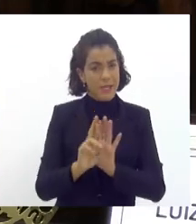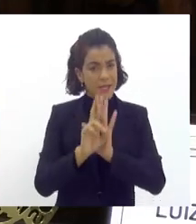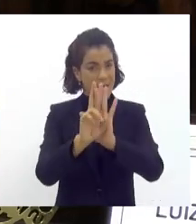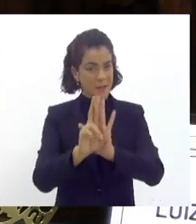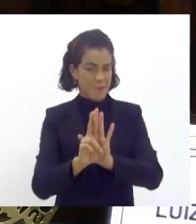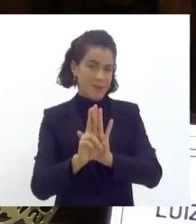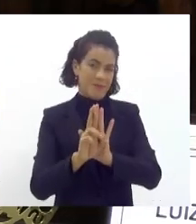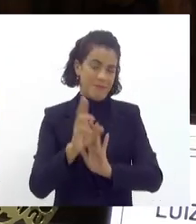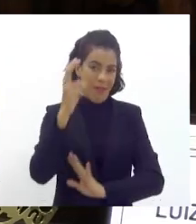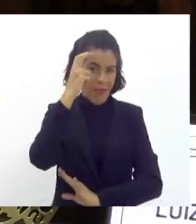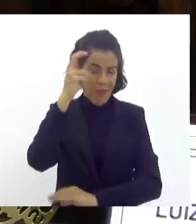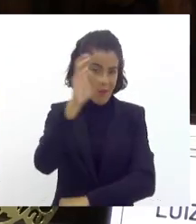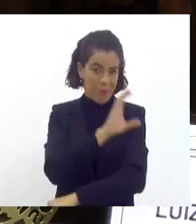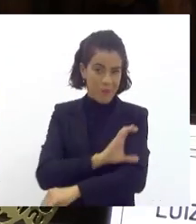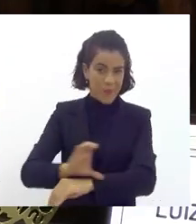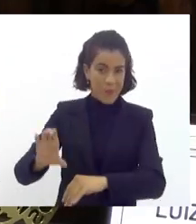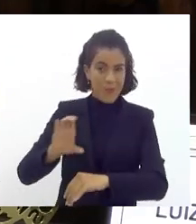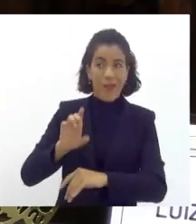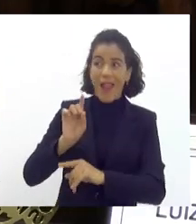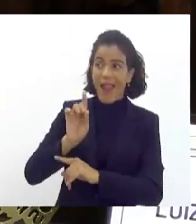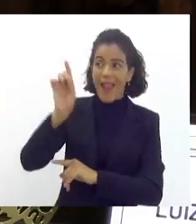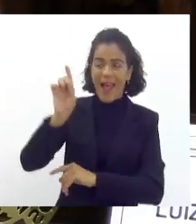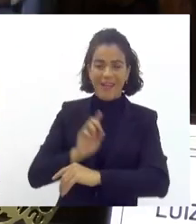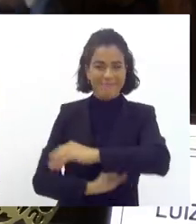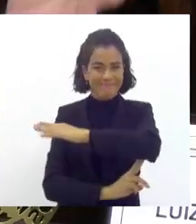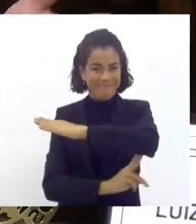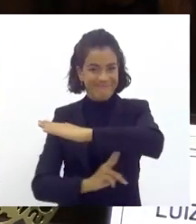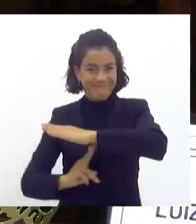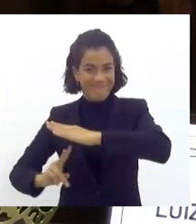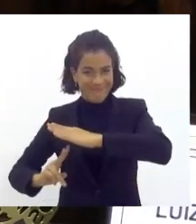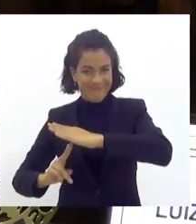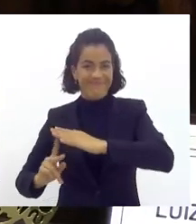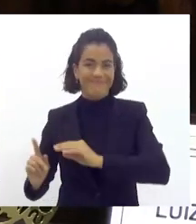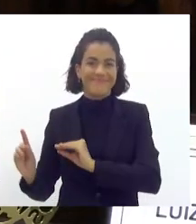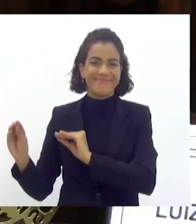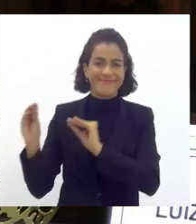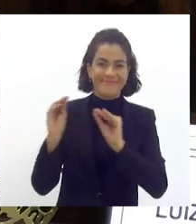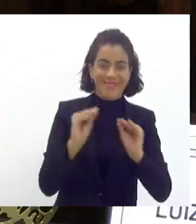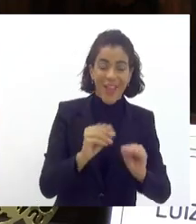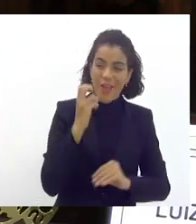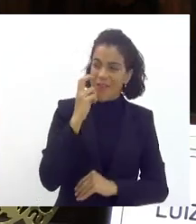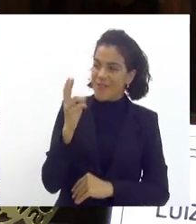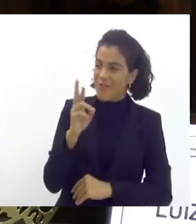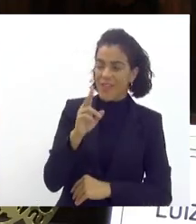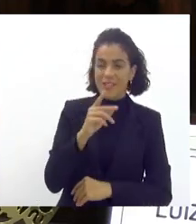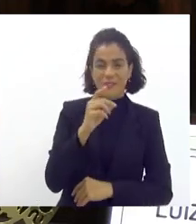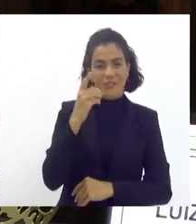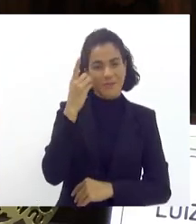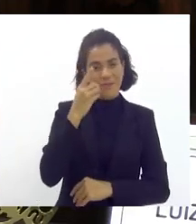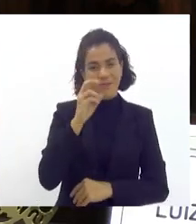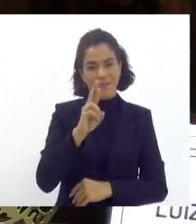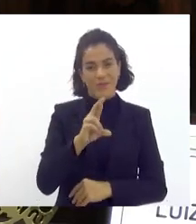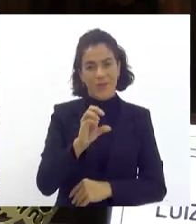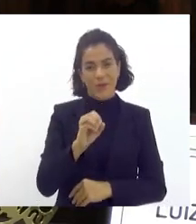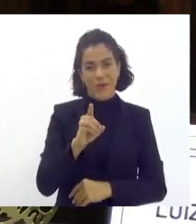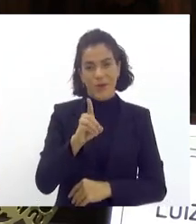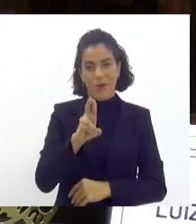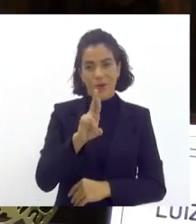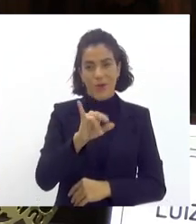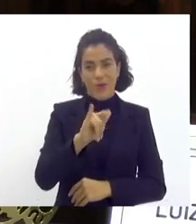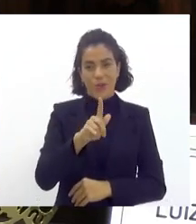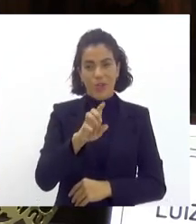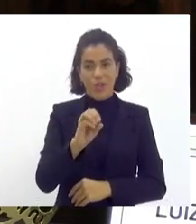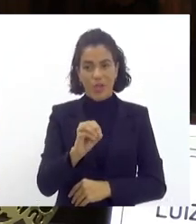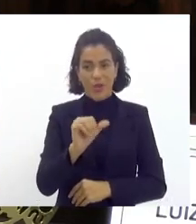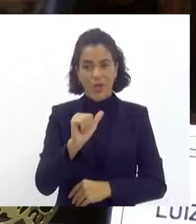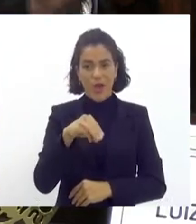popular lá do outro lado da poça aqui no Rio de Janeiro fico feliz de quando eu vejo Rodrigo Amorim o deputado falar sobre o